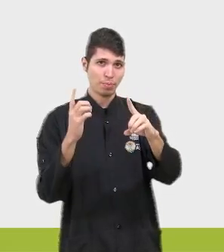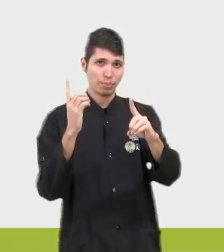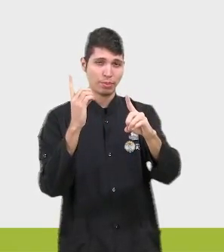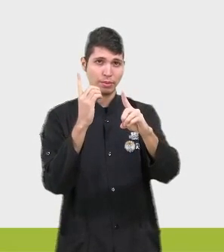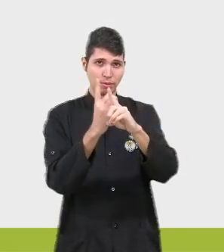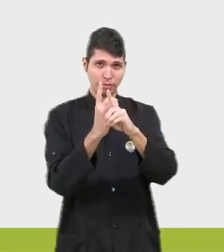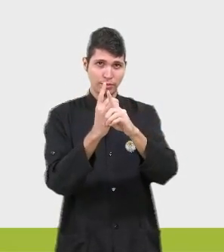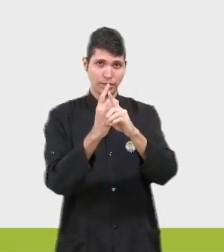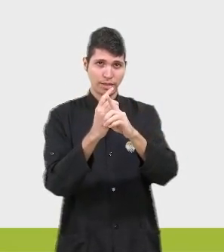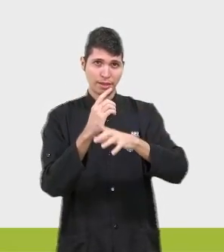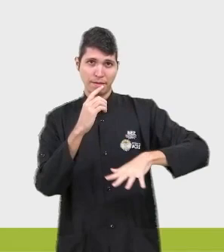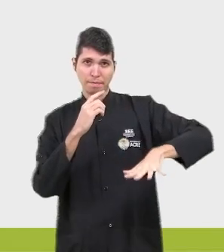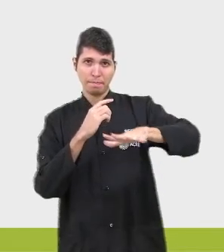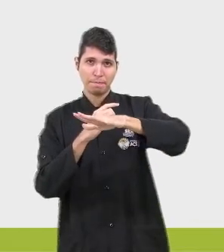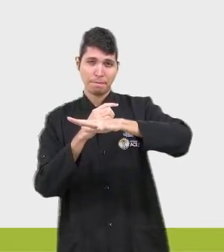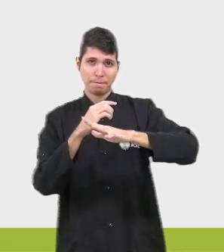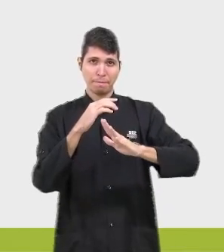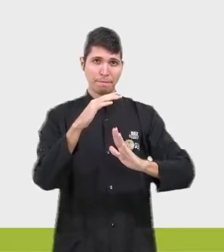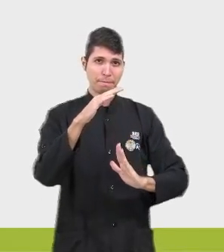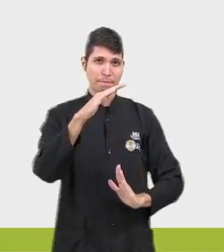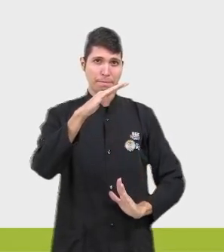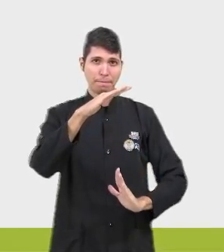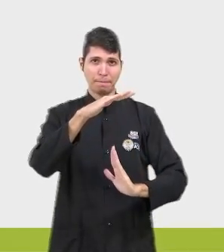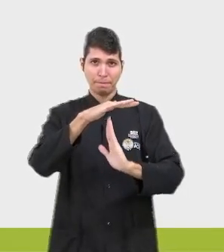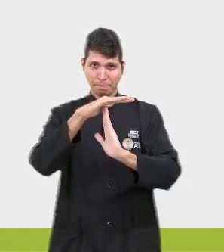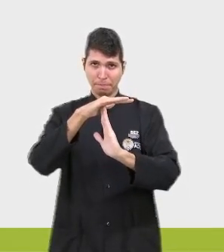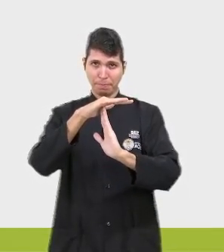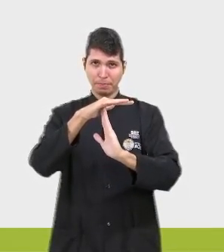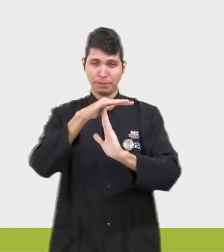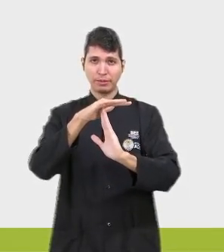máxima que ela consegue alcançar é 100.